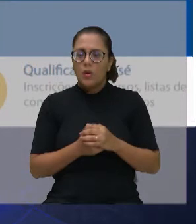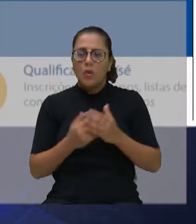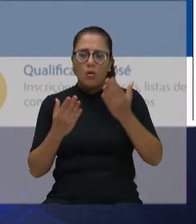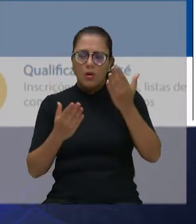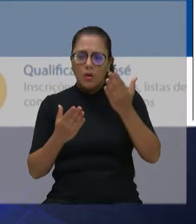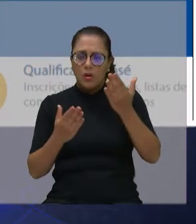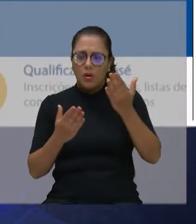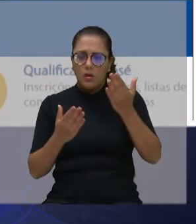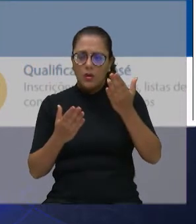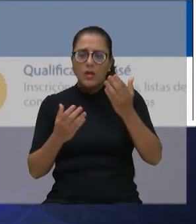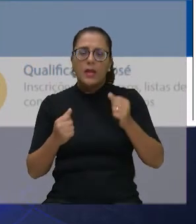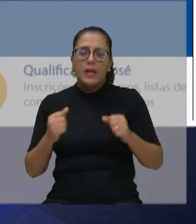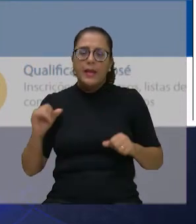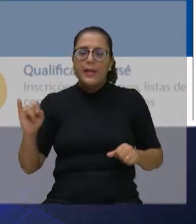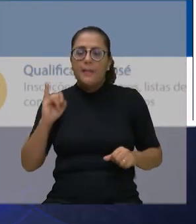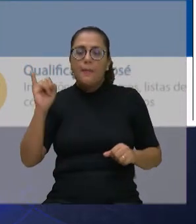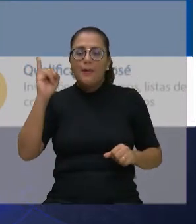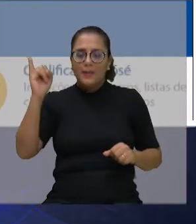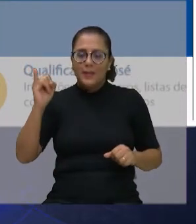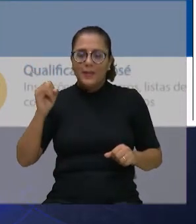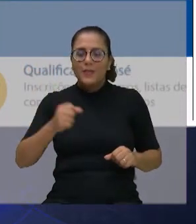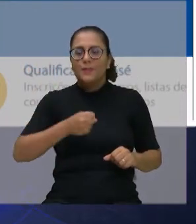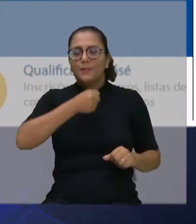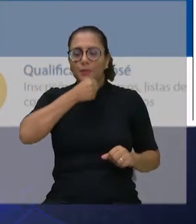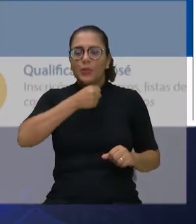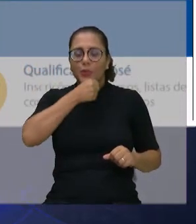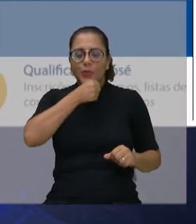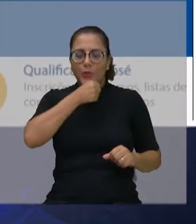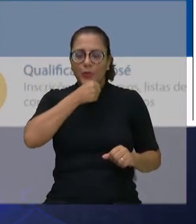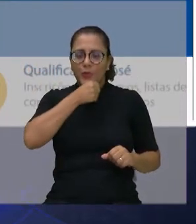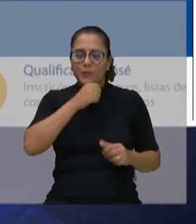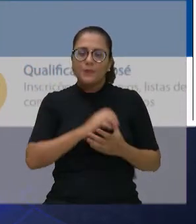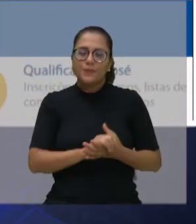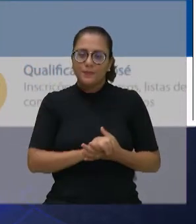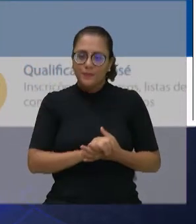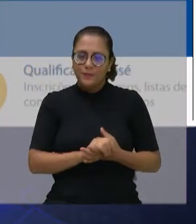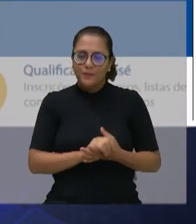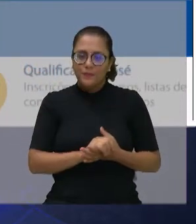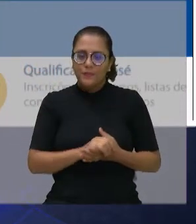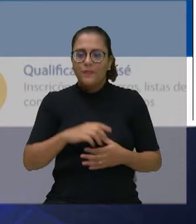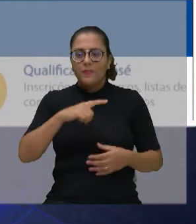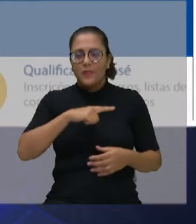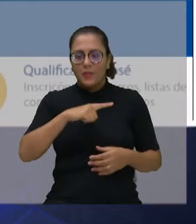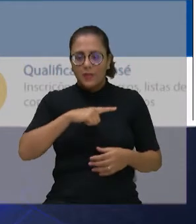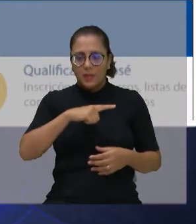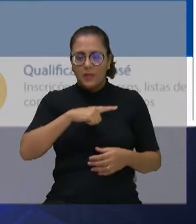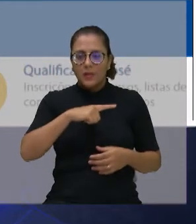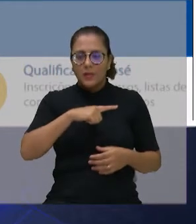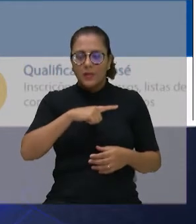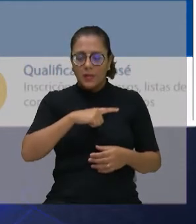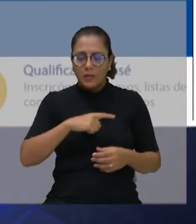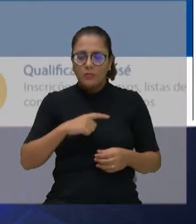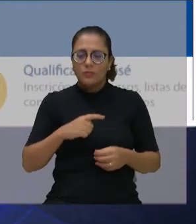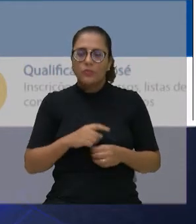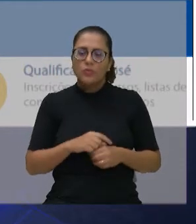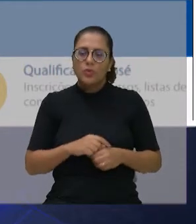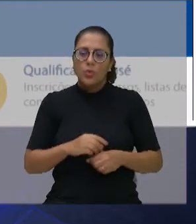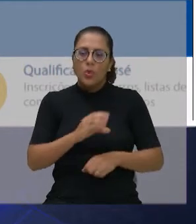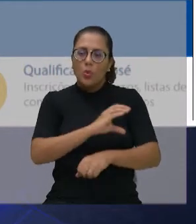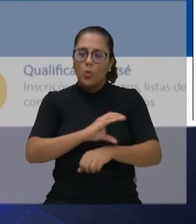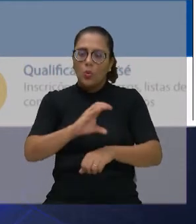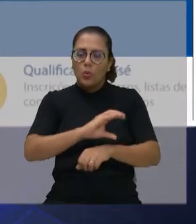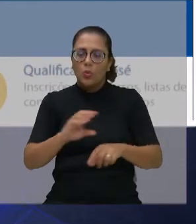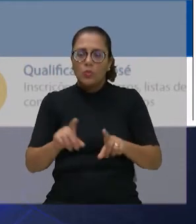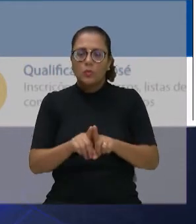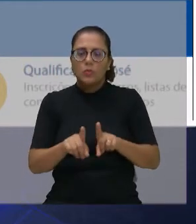cuidados com a saúde da terceira idade. O cuidador do idoso vai ter 150 horas e o cuidado